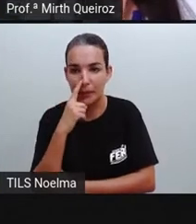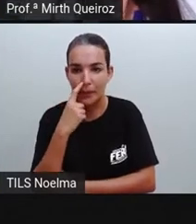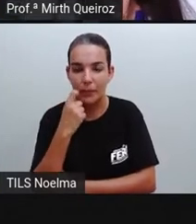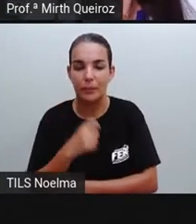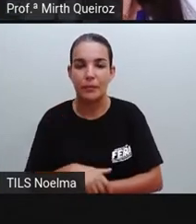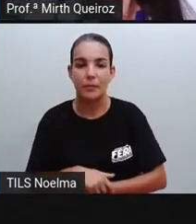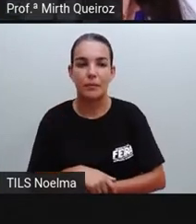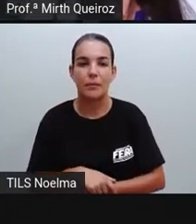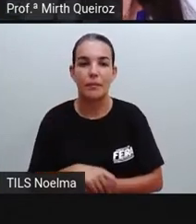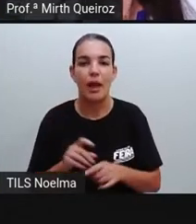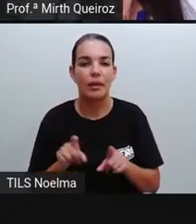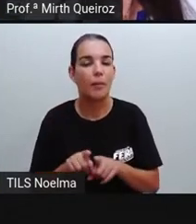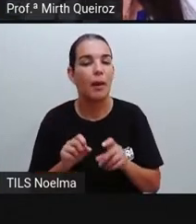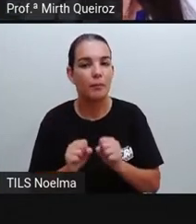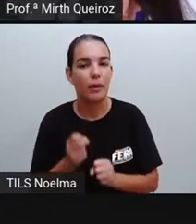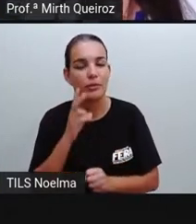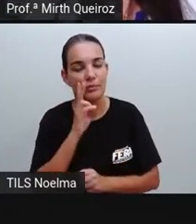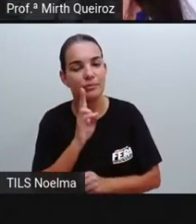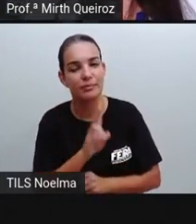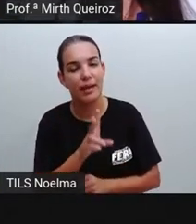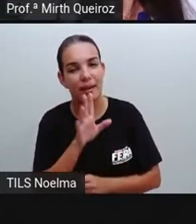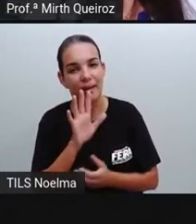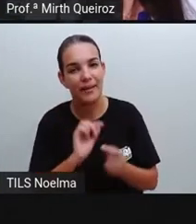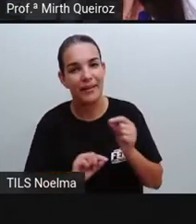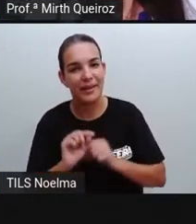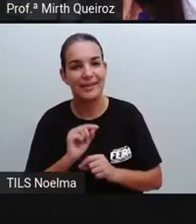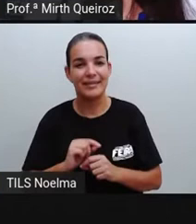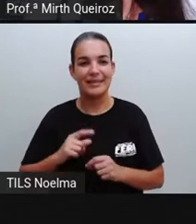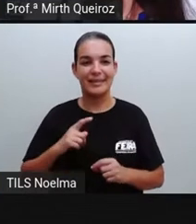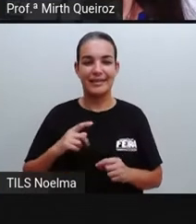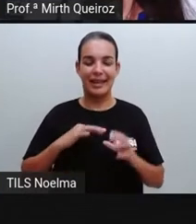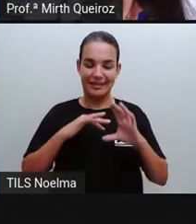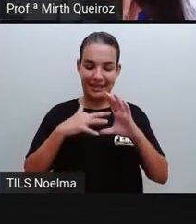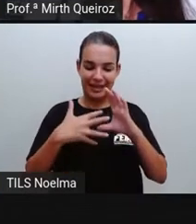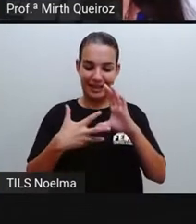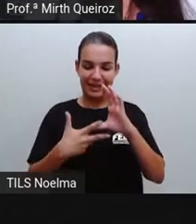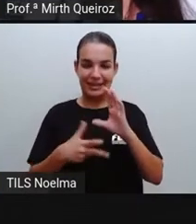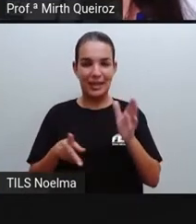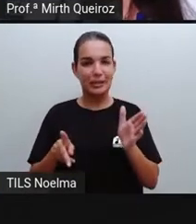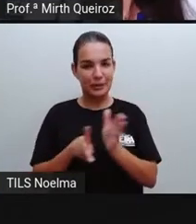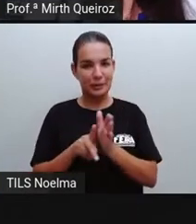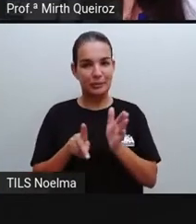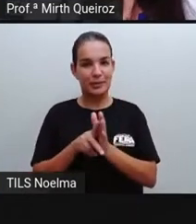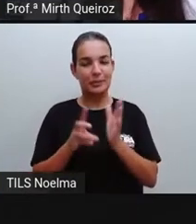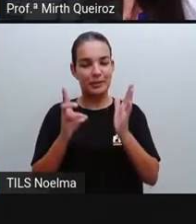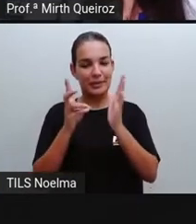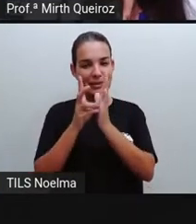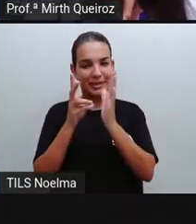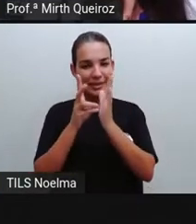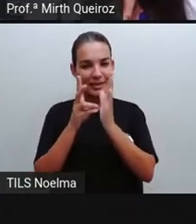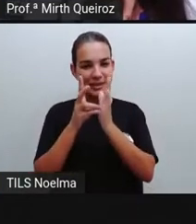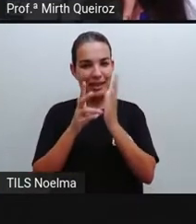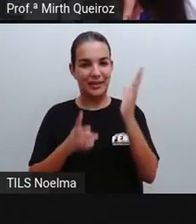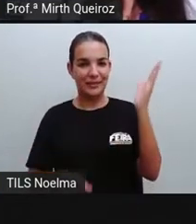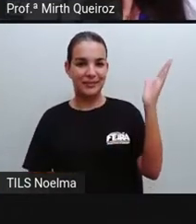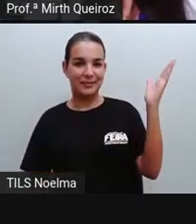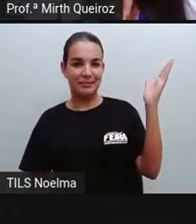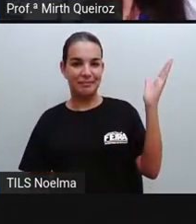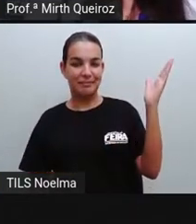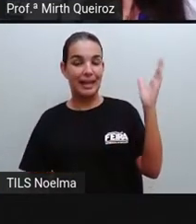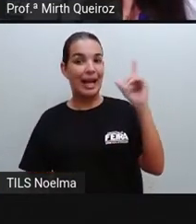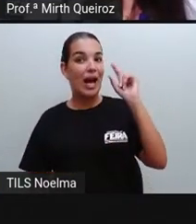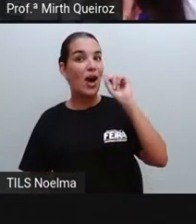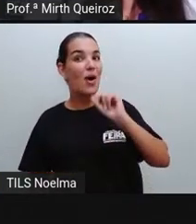relembrar aí algo que a gente falou no início sobre as características das lendas indígenas, né? Olha só, a